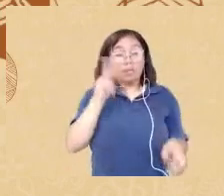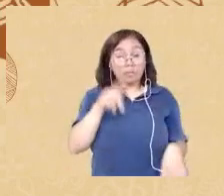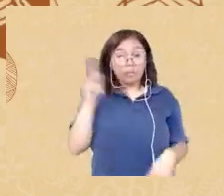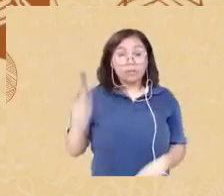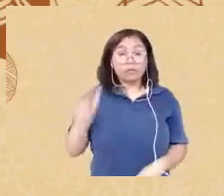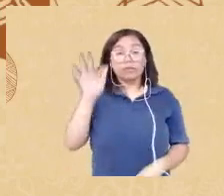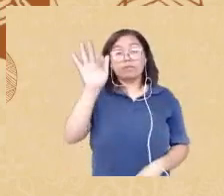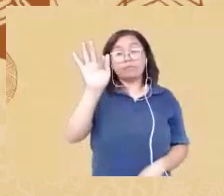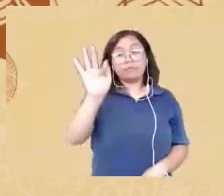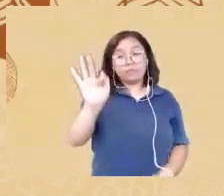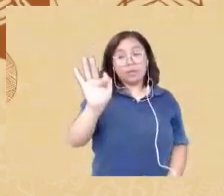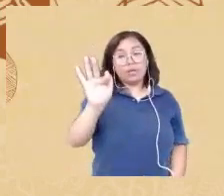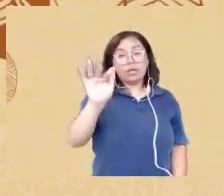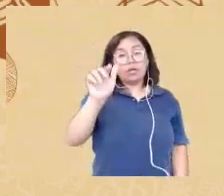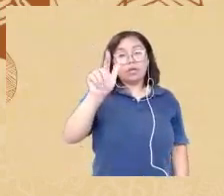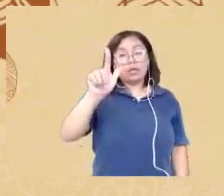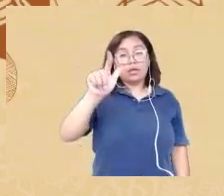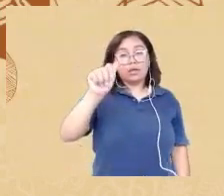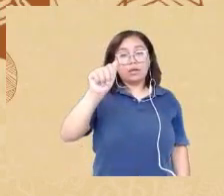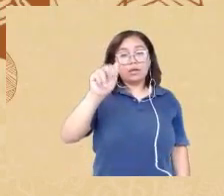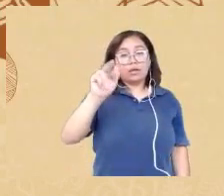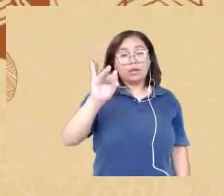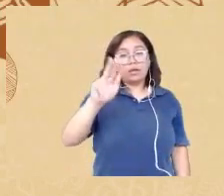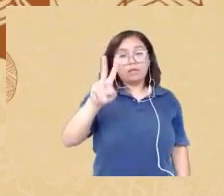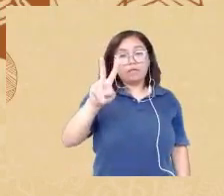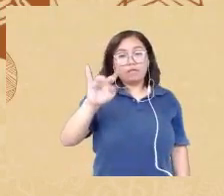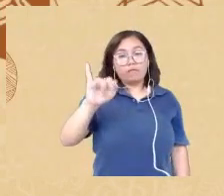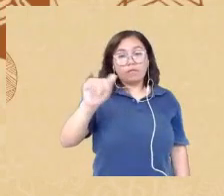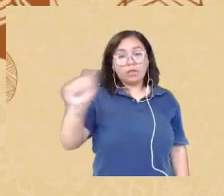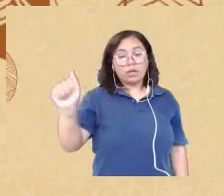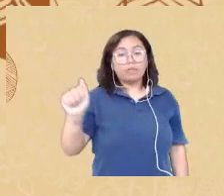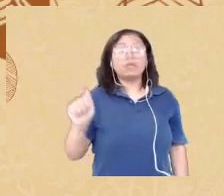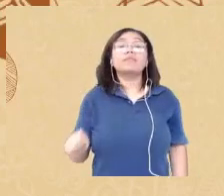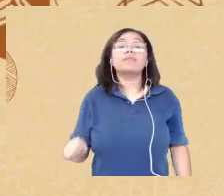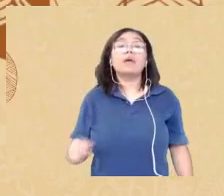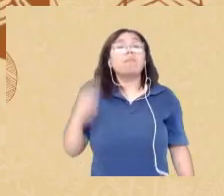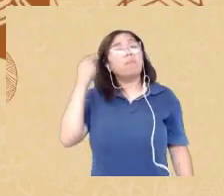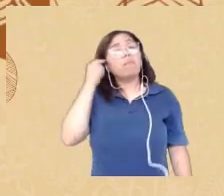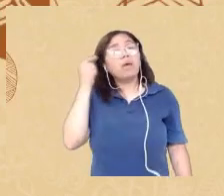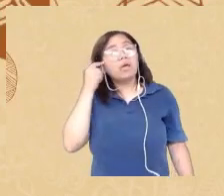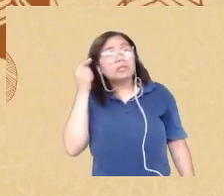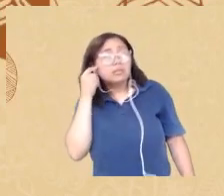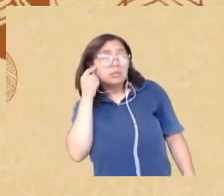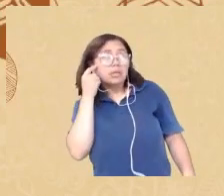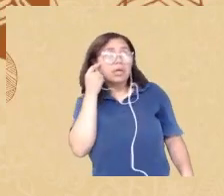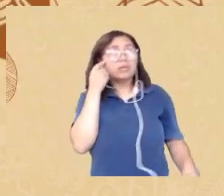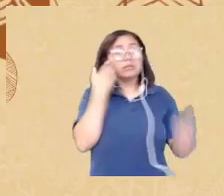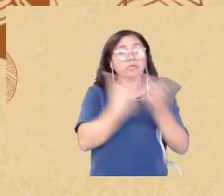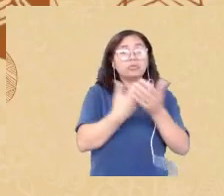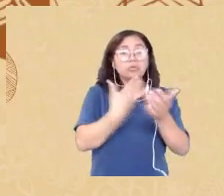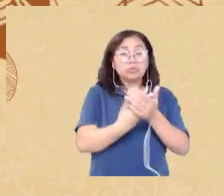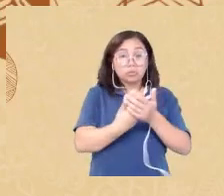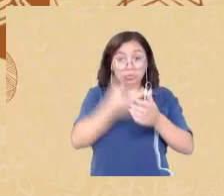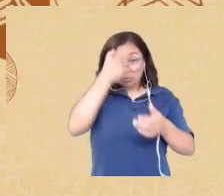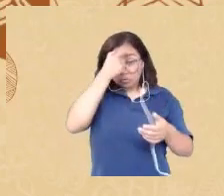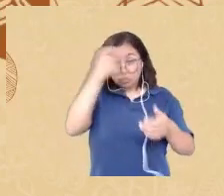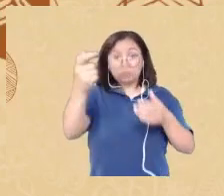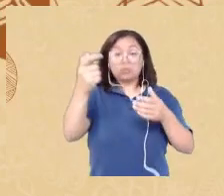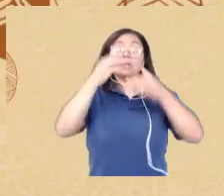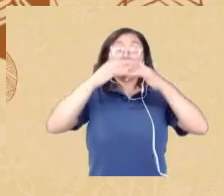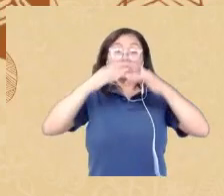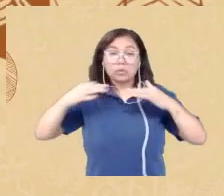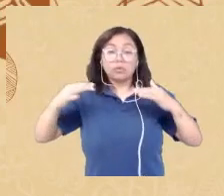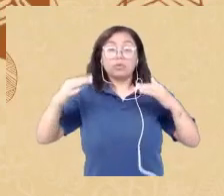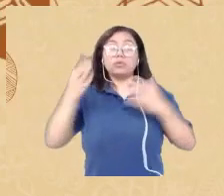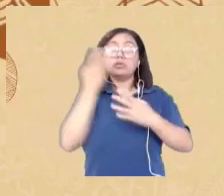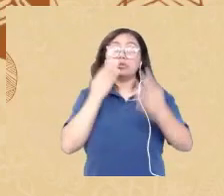longe aí eu fiquei pensando nessa questão dos estudos de neuropsicologia feito por pessoas brancas pautados nessa